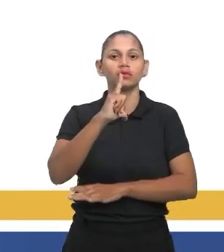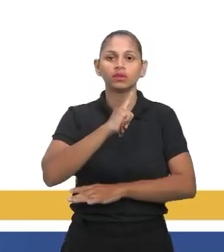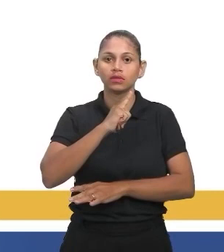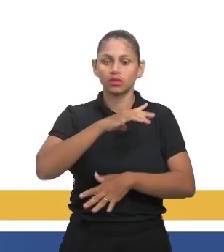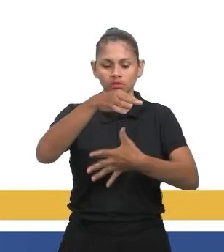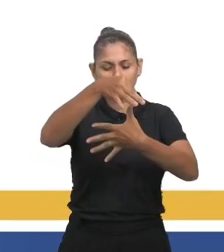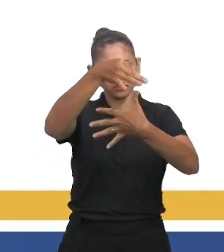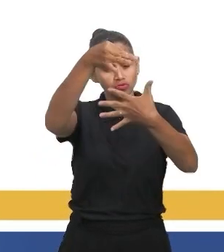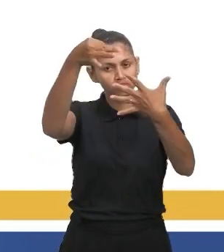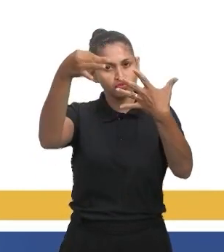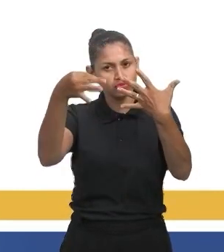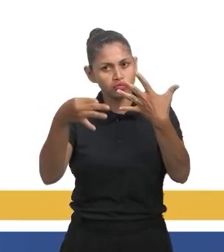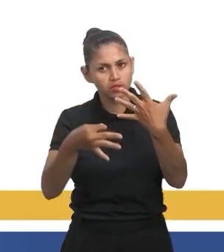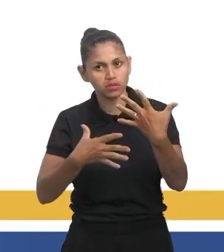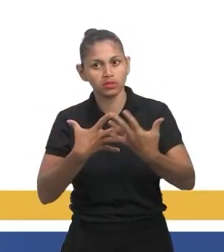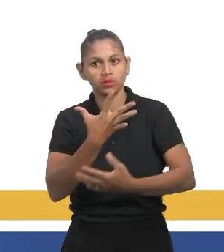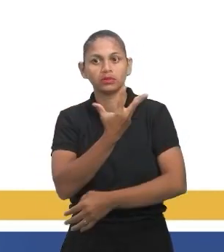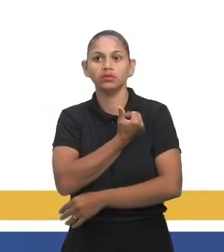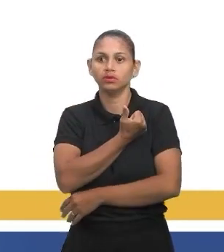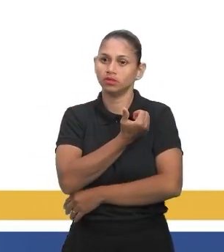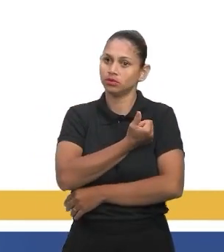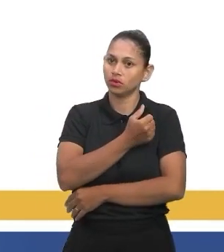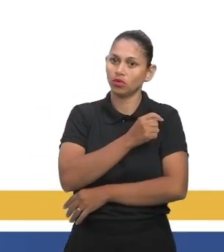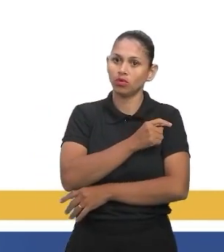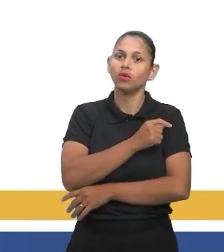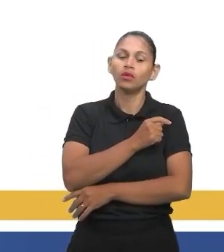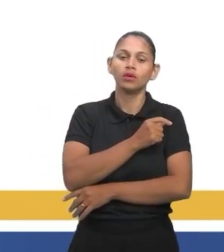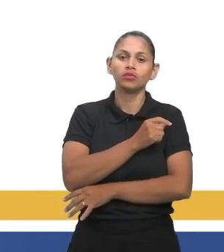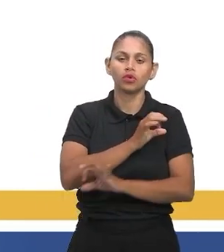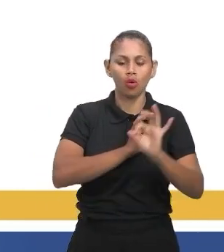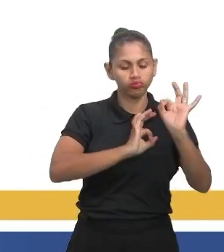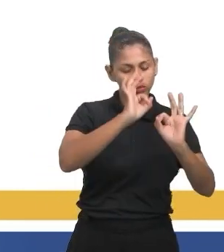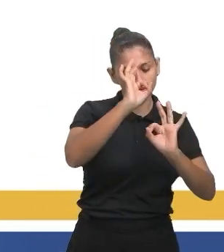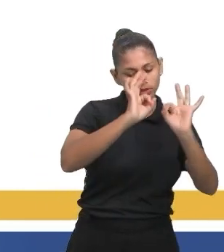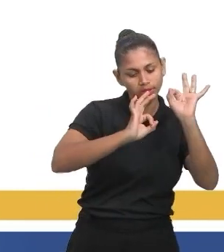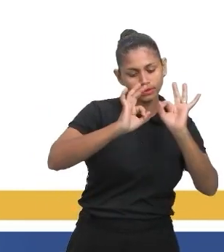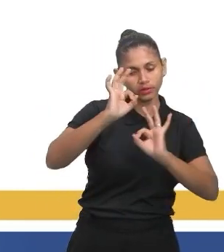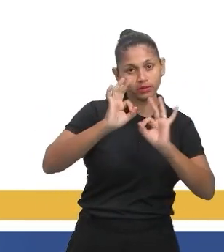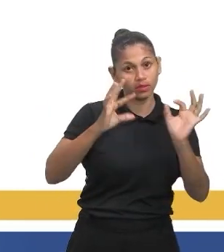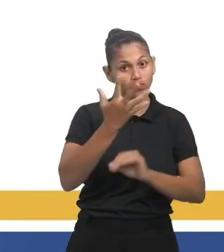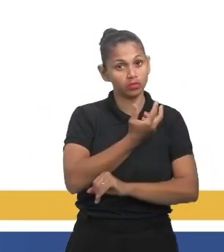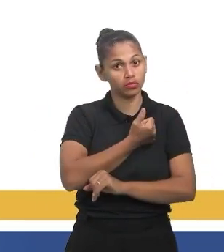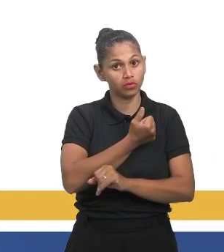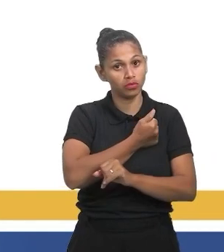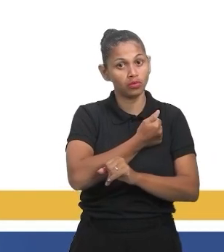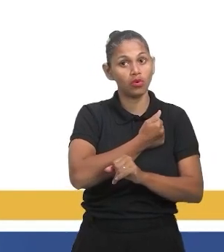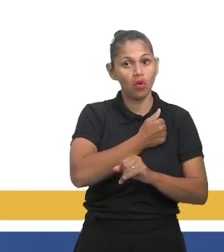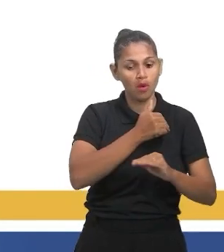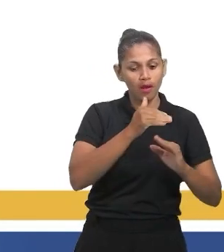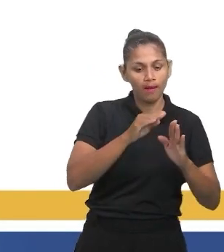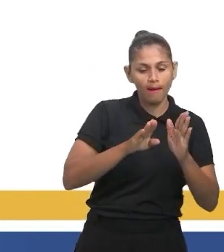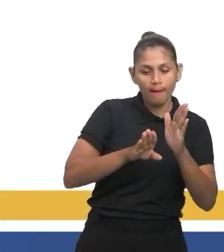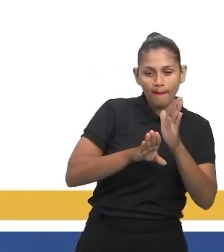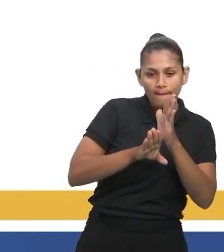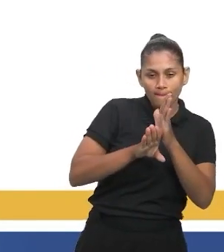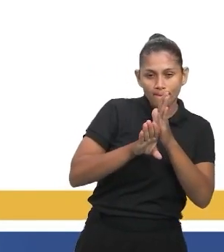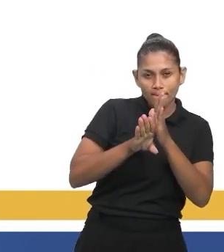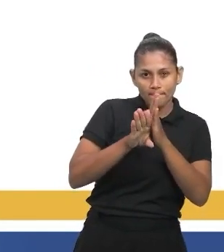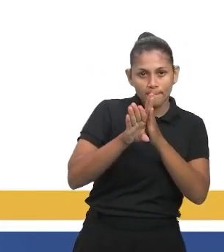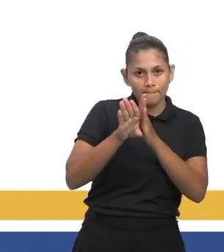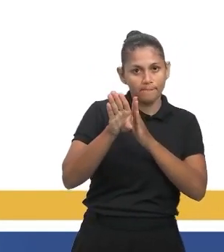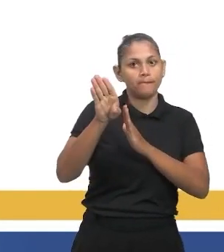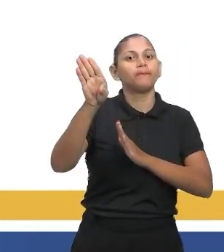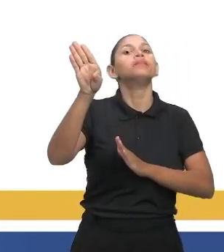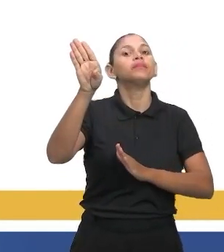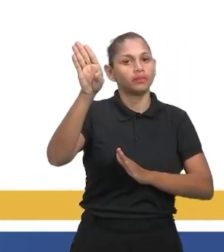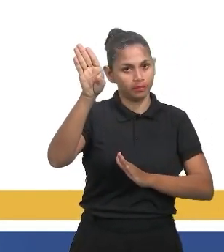percebe? Uma das primeiras coisas para se fazer é você organizar os números em ordem crescente. Em alguns casos, você nem precisa fazer isso.